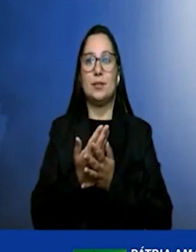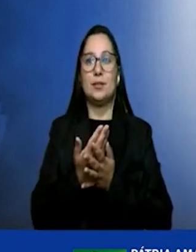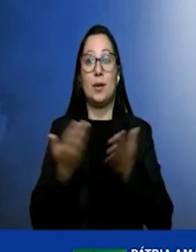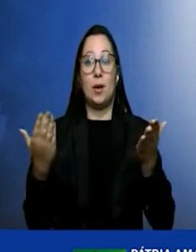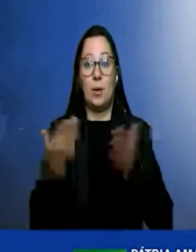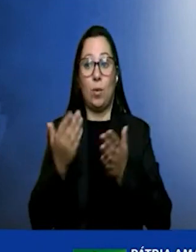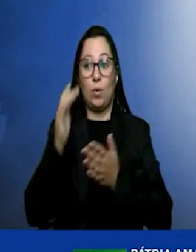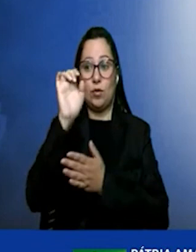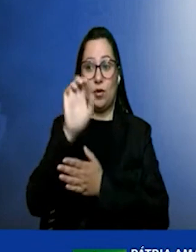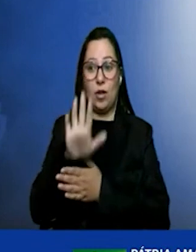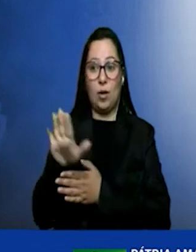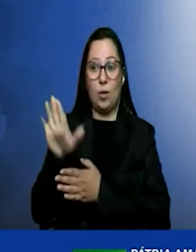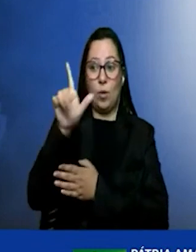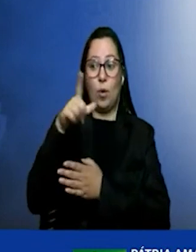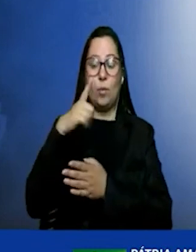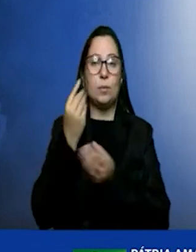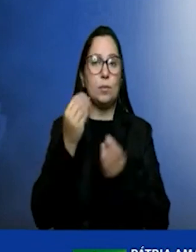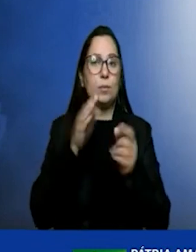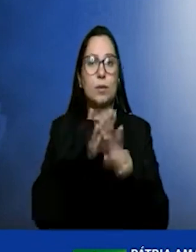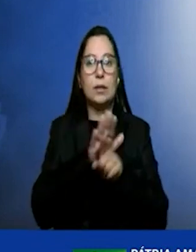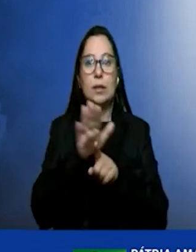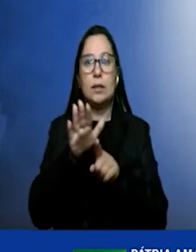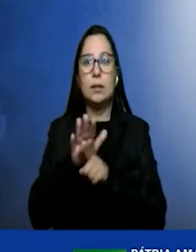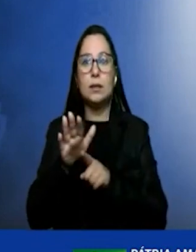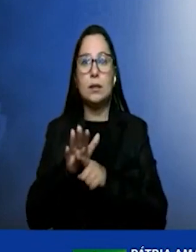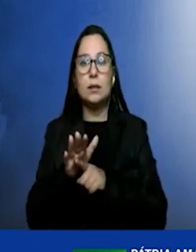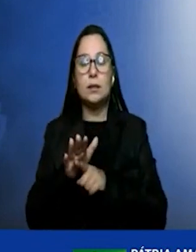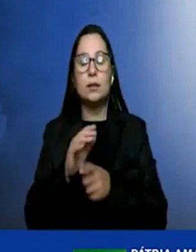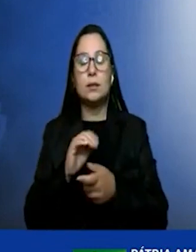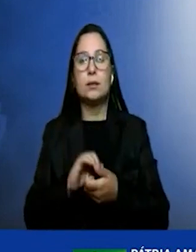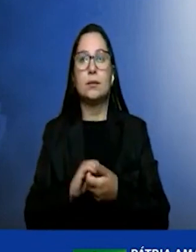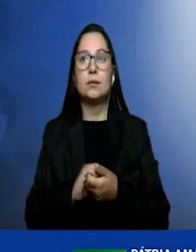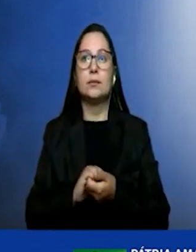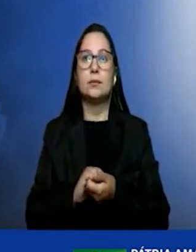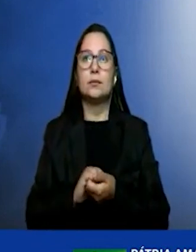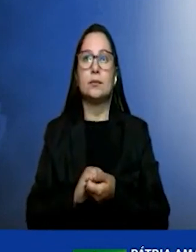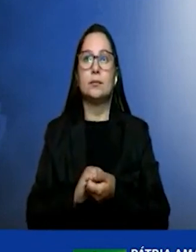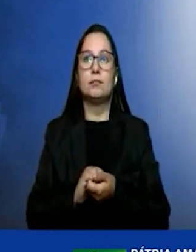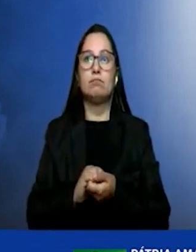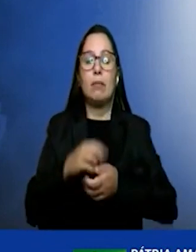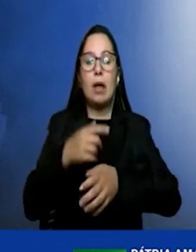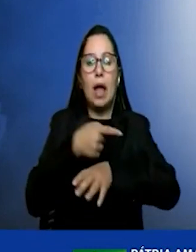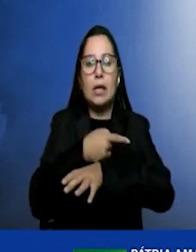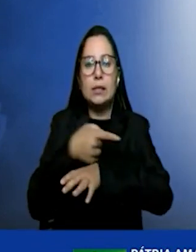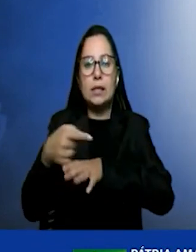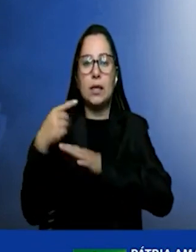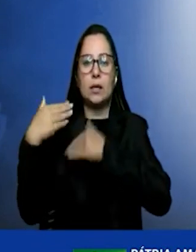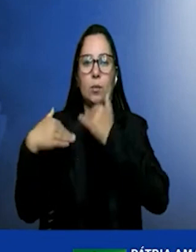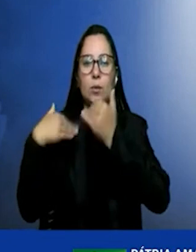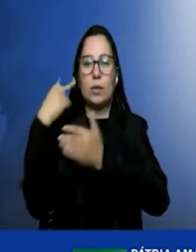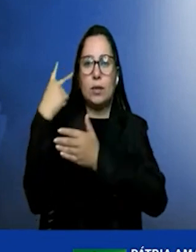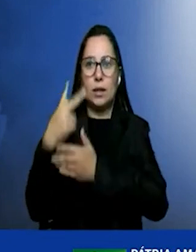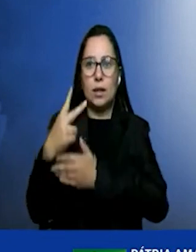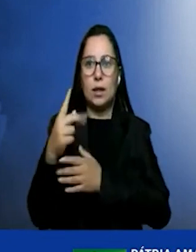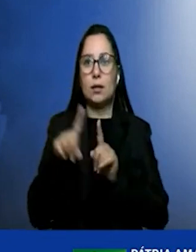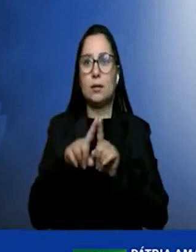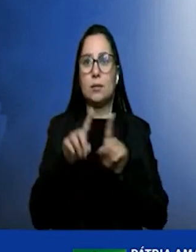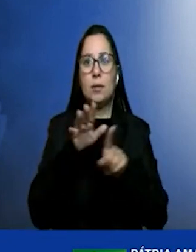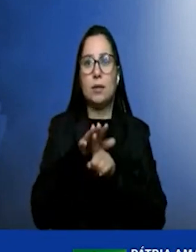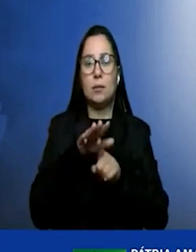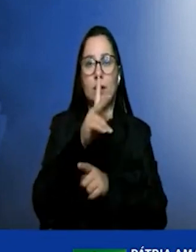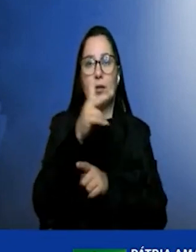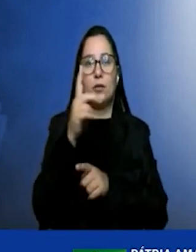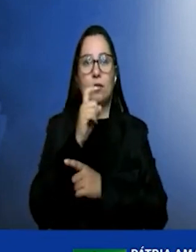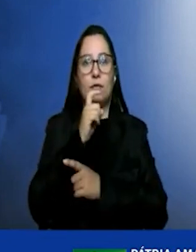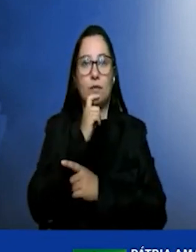demandando muita, está acelerando desse processo, demandando o hidrogênio verde, porque